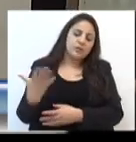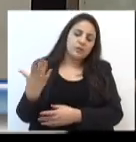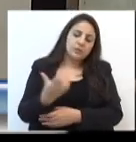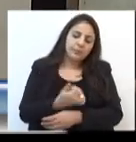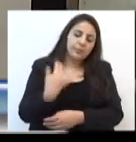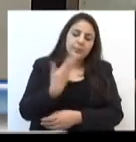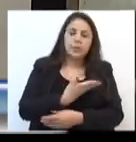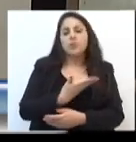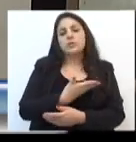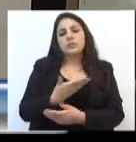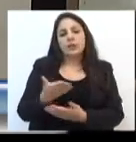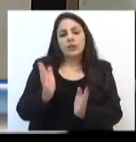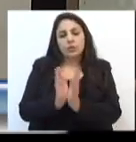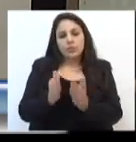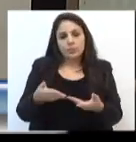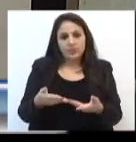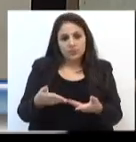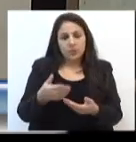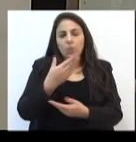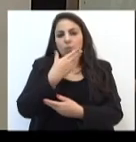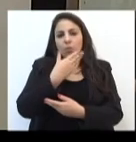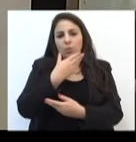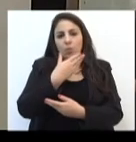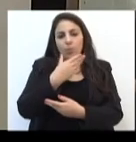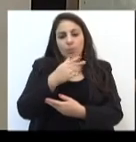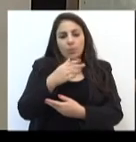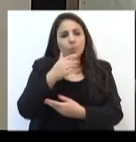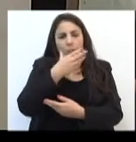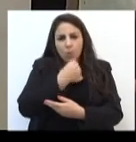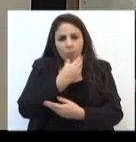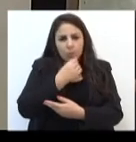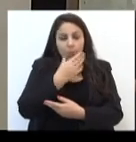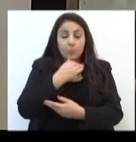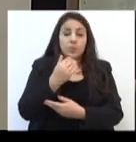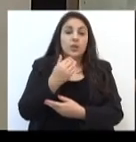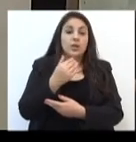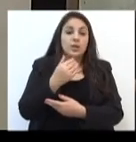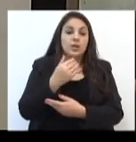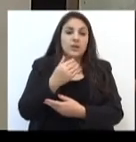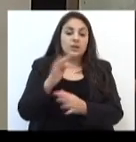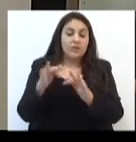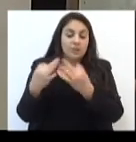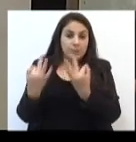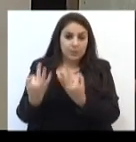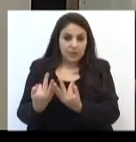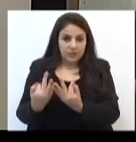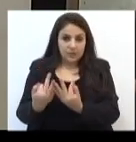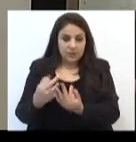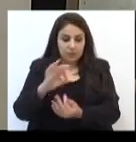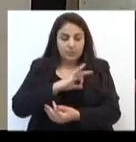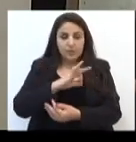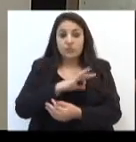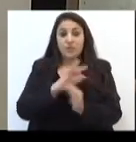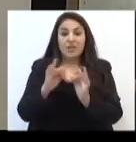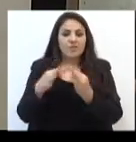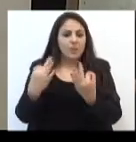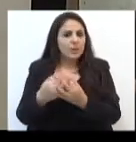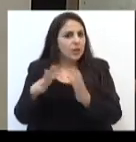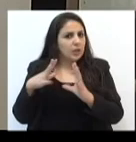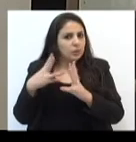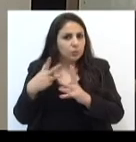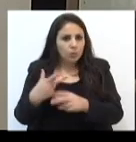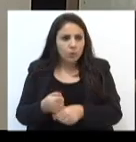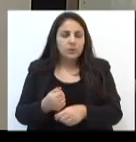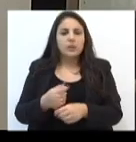Ana, um senhor, parente, familiar, de um brigadiano, onde a família toda está passando necessidade em função do